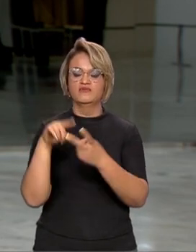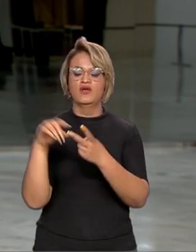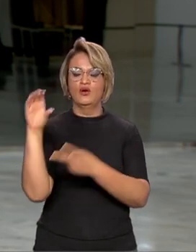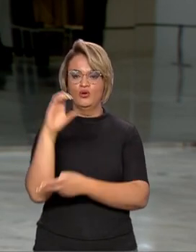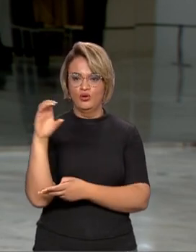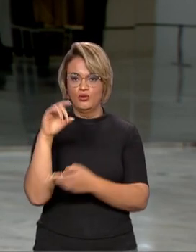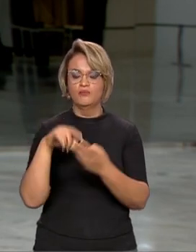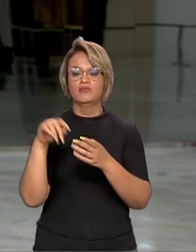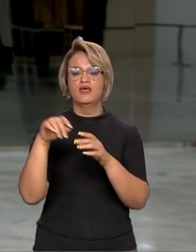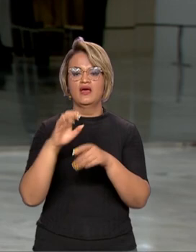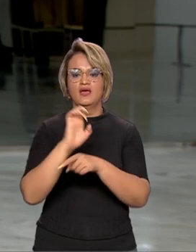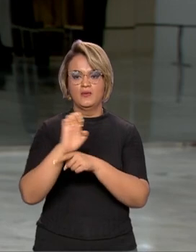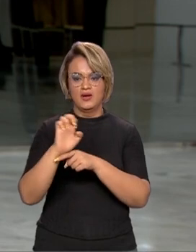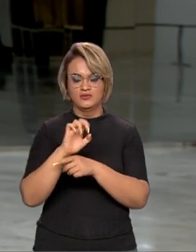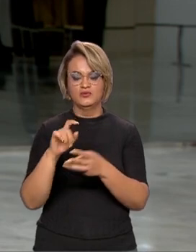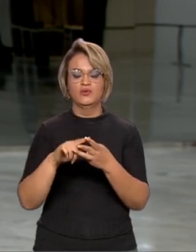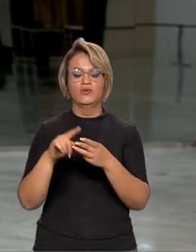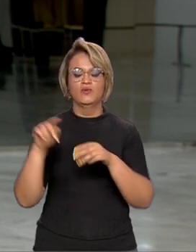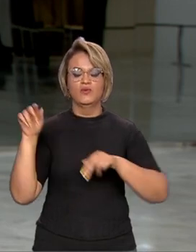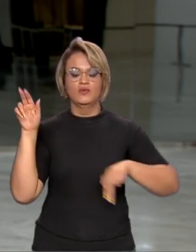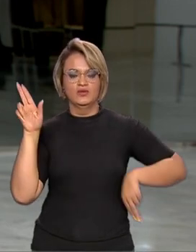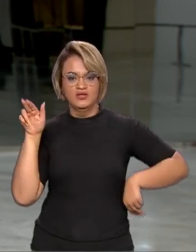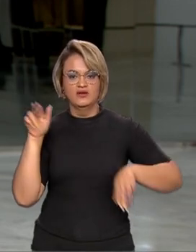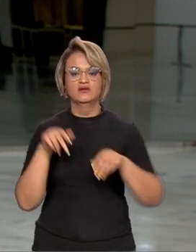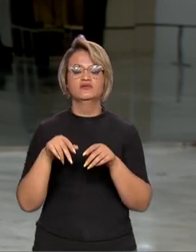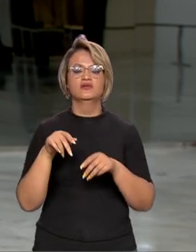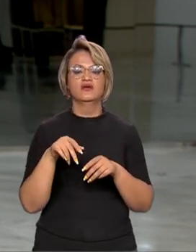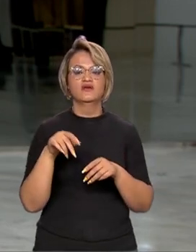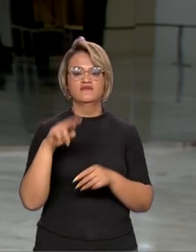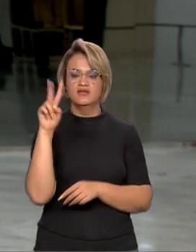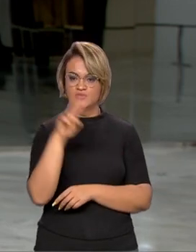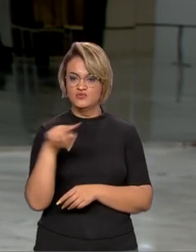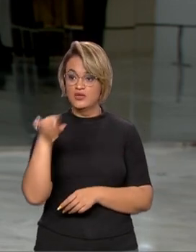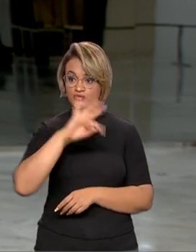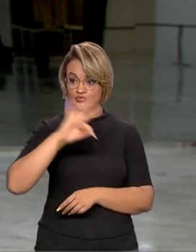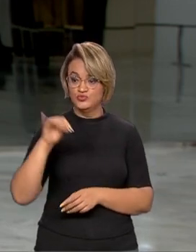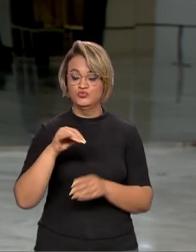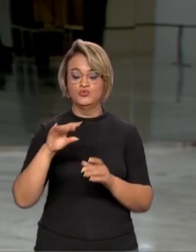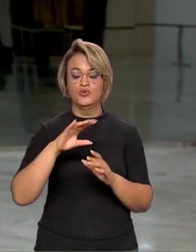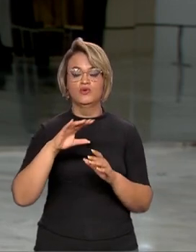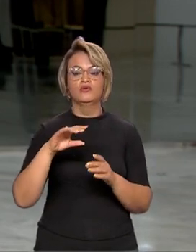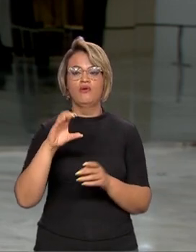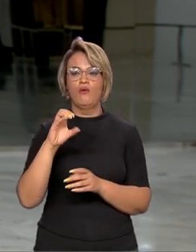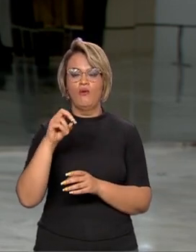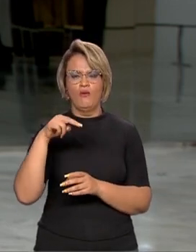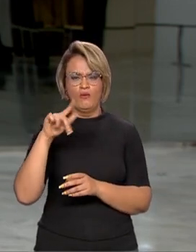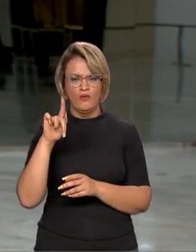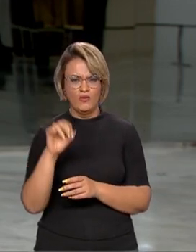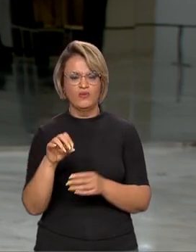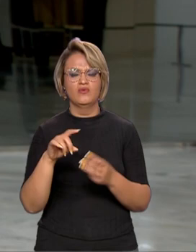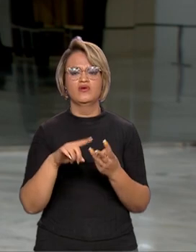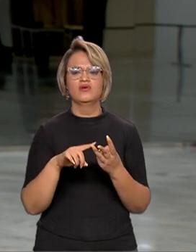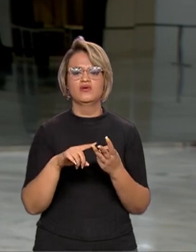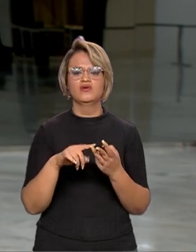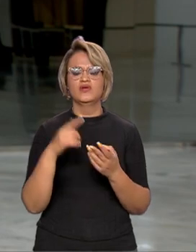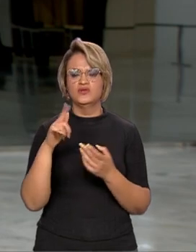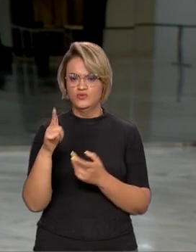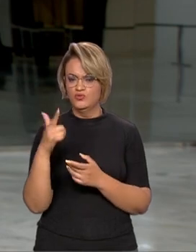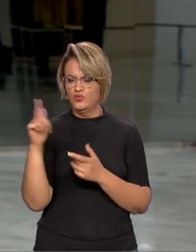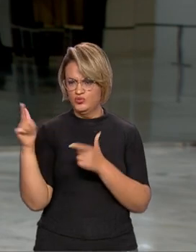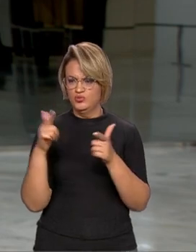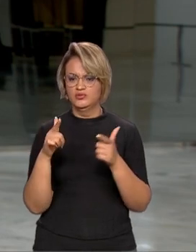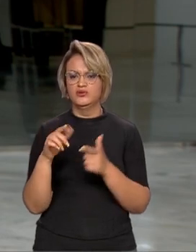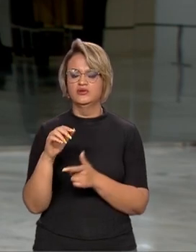Colômbia, Equador, Guiana, Peru, Suriname e Venezuela. Além de Congo e também República Democrática do Congo